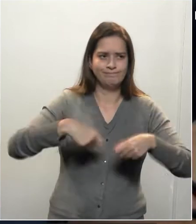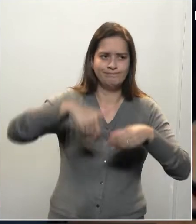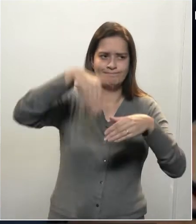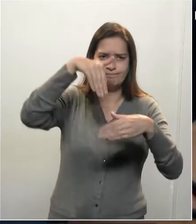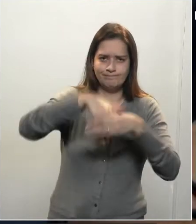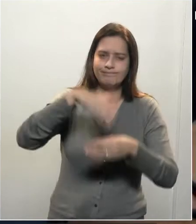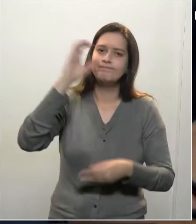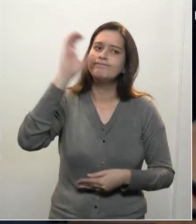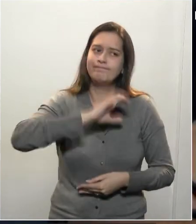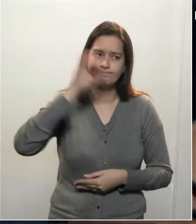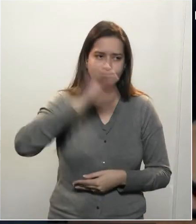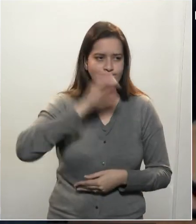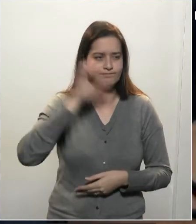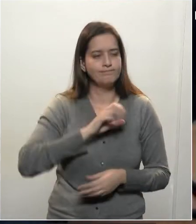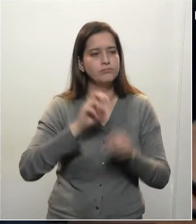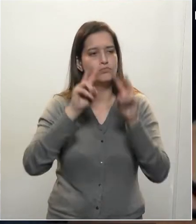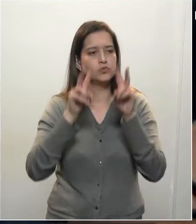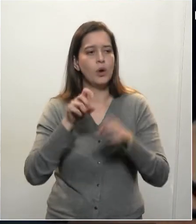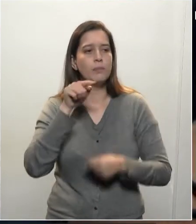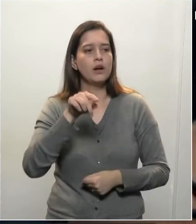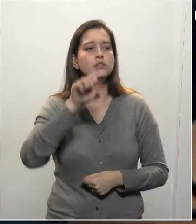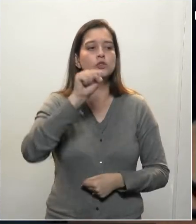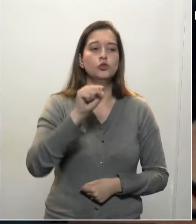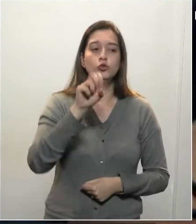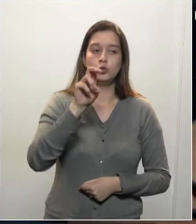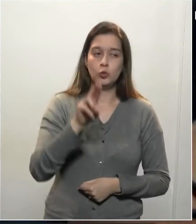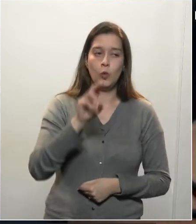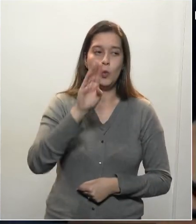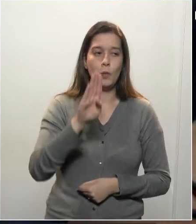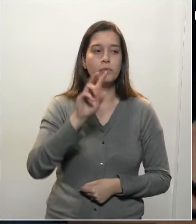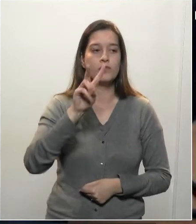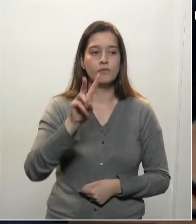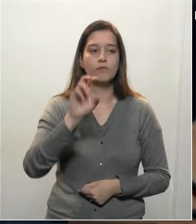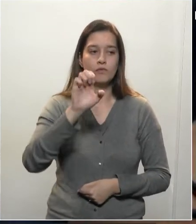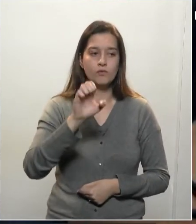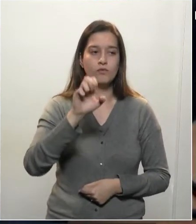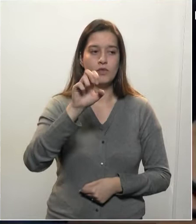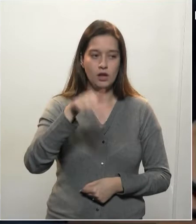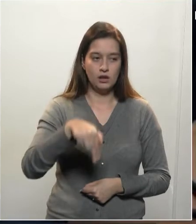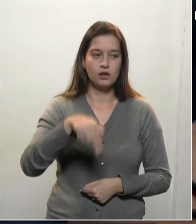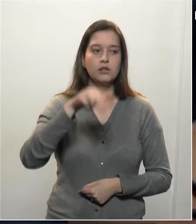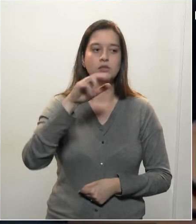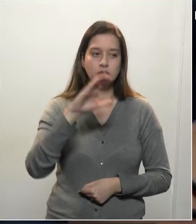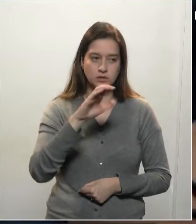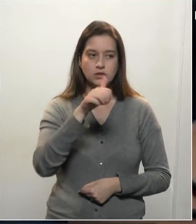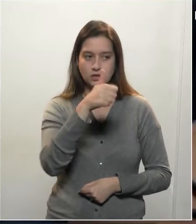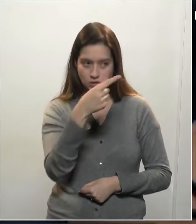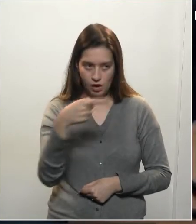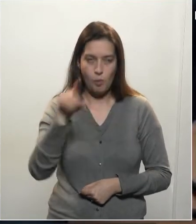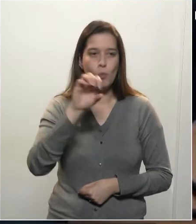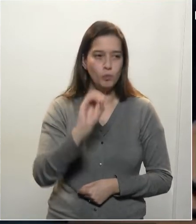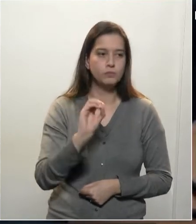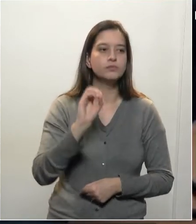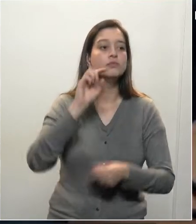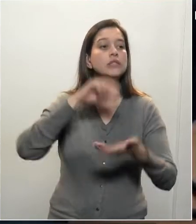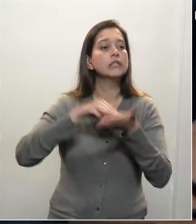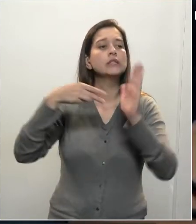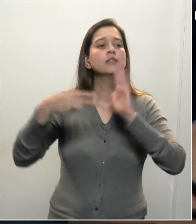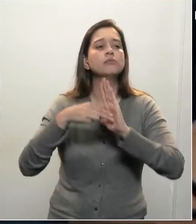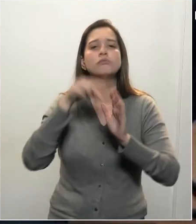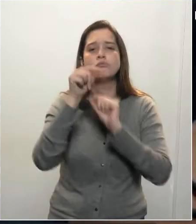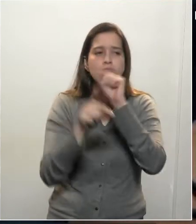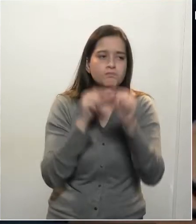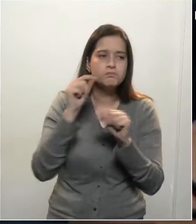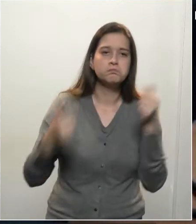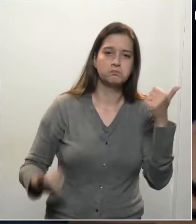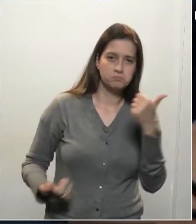Se trata de uma subvenção, um apoio muito grande aos nossos agricultores, eu diria que é um projeto chamado de Banco do Agricultor.